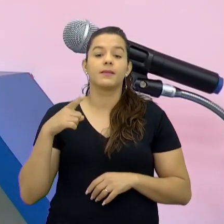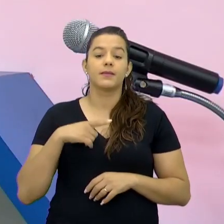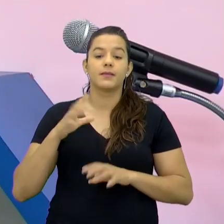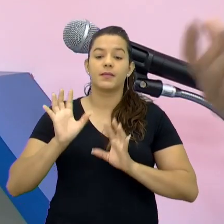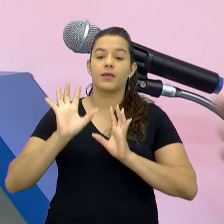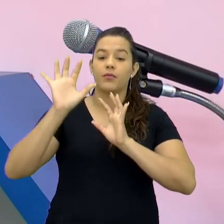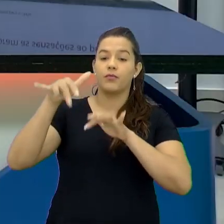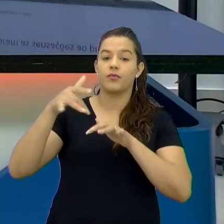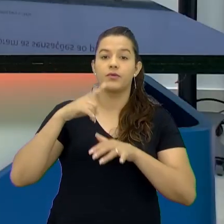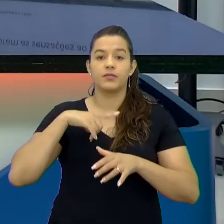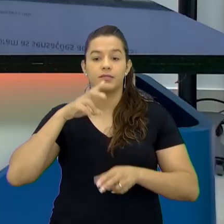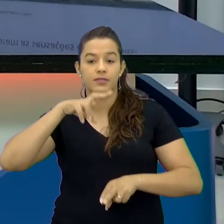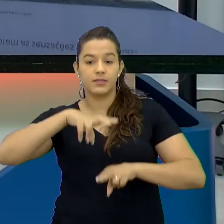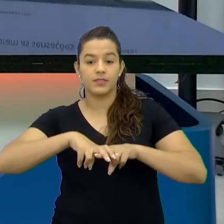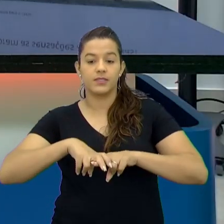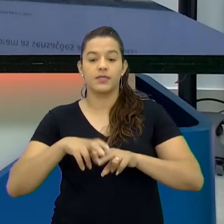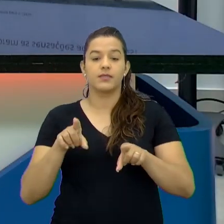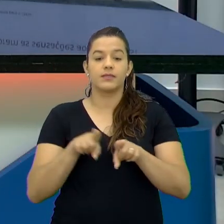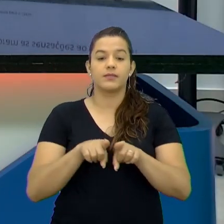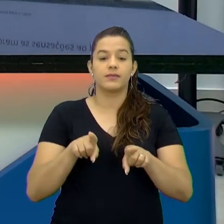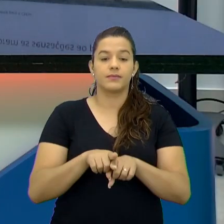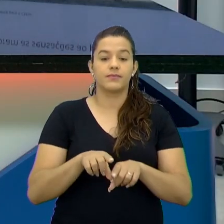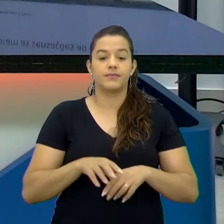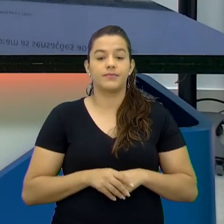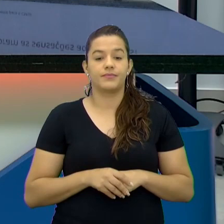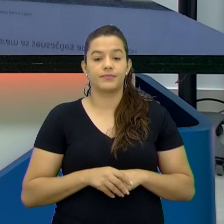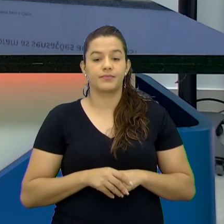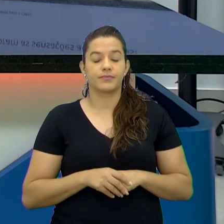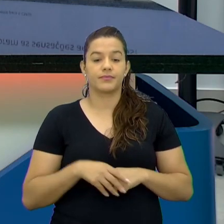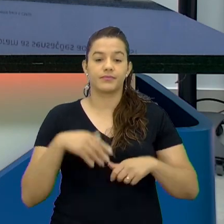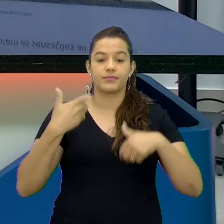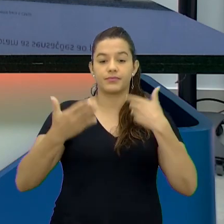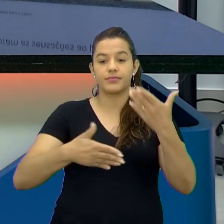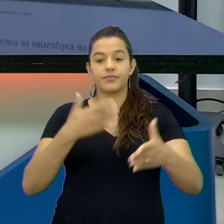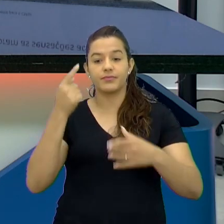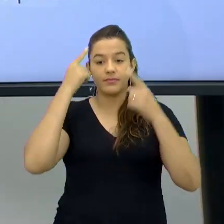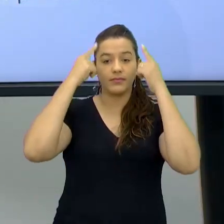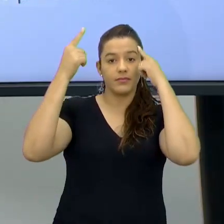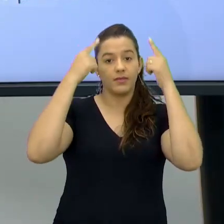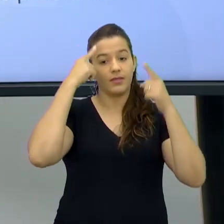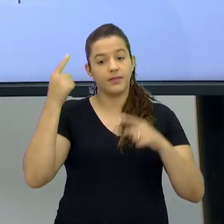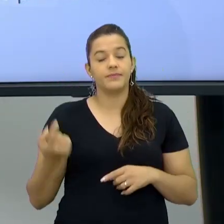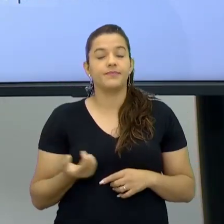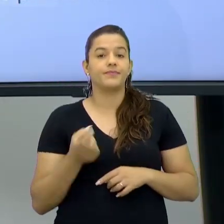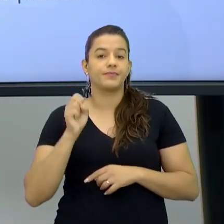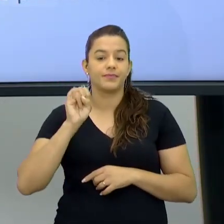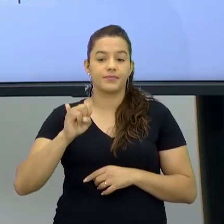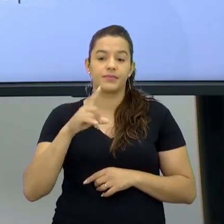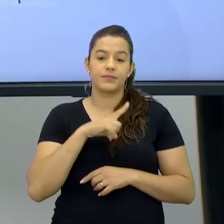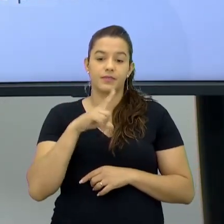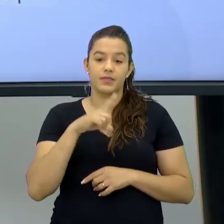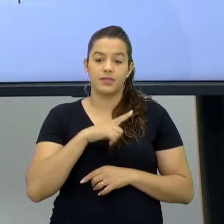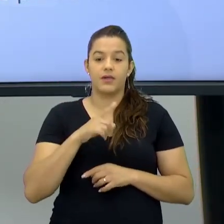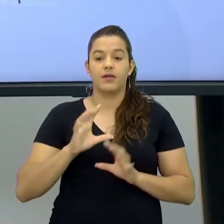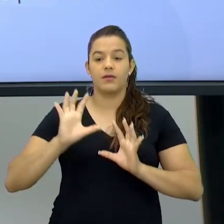já está querendo falar O que a gente vai fazer Ali na está adiantando coisas Dando ideias Mas se tiver vôlei sentado Eu sei que é de sexta-feira